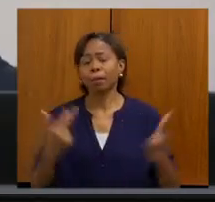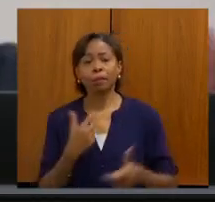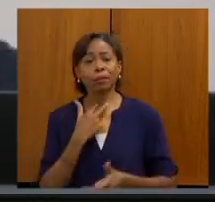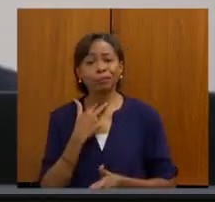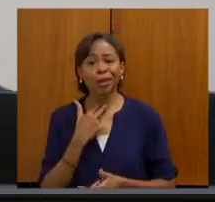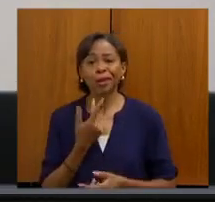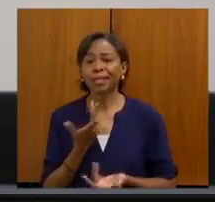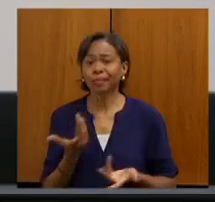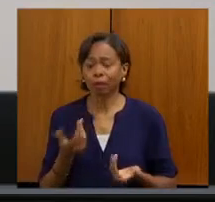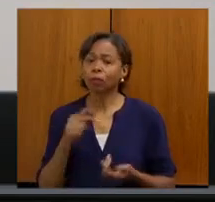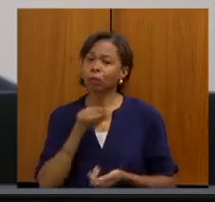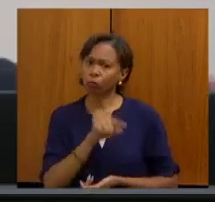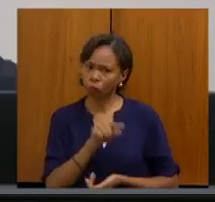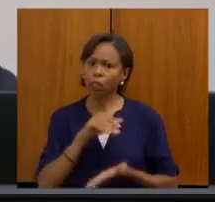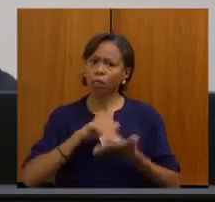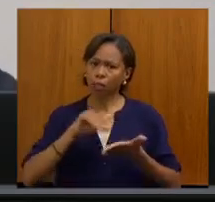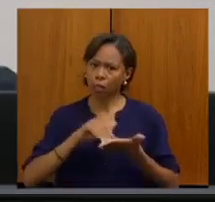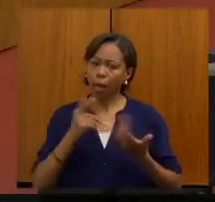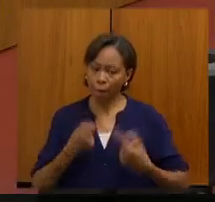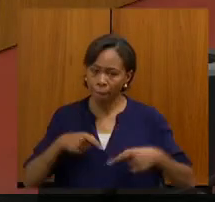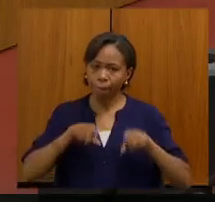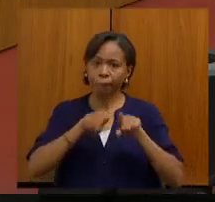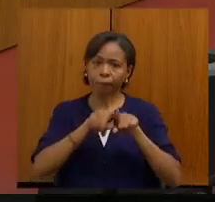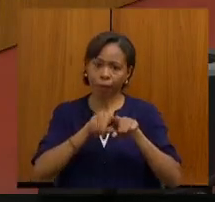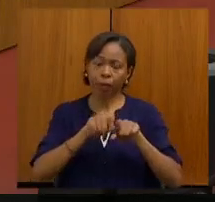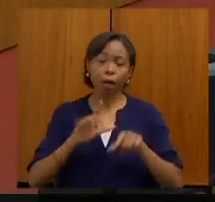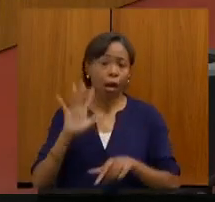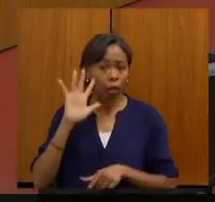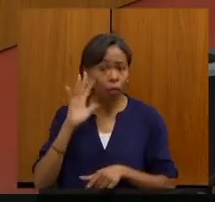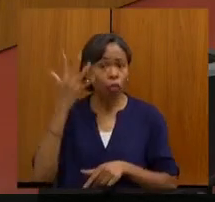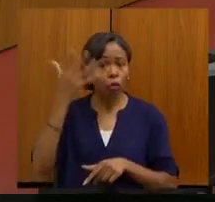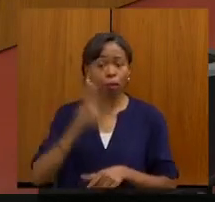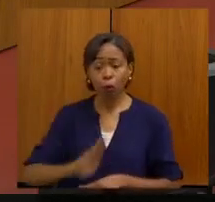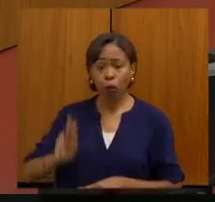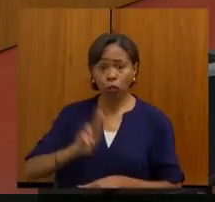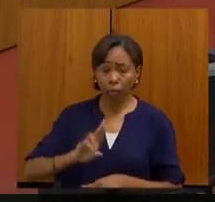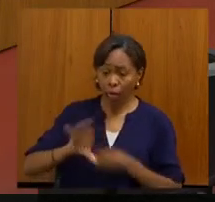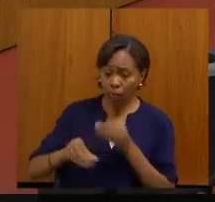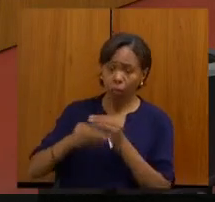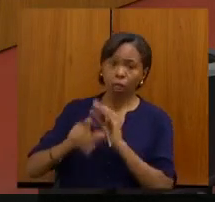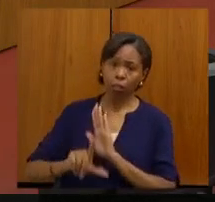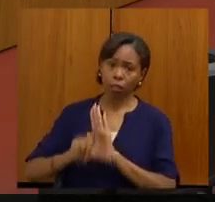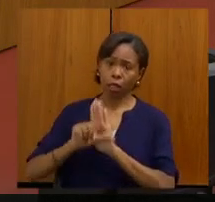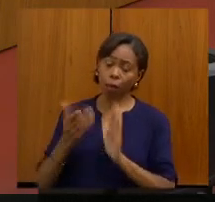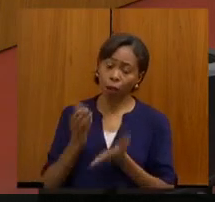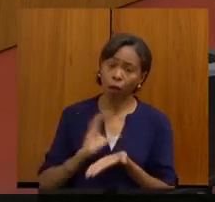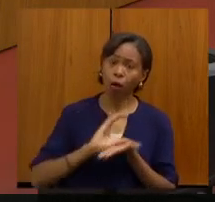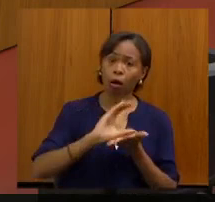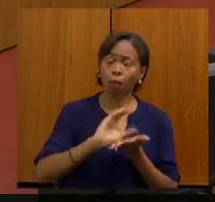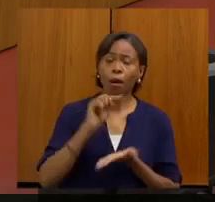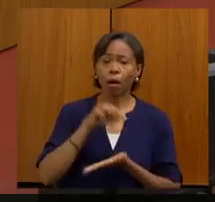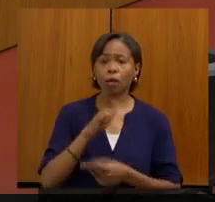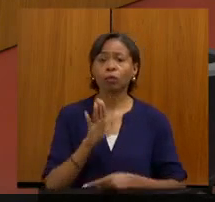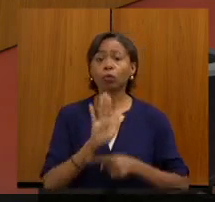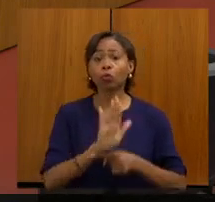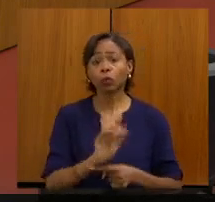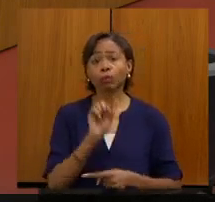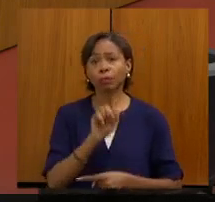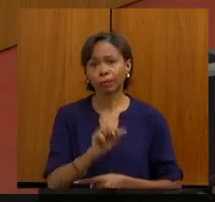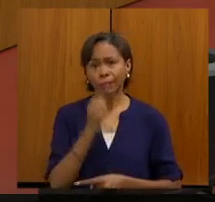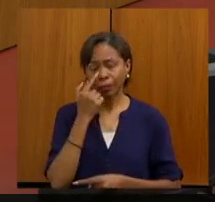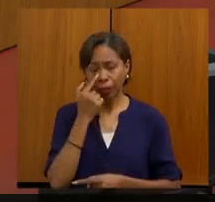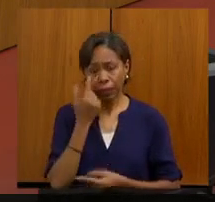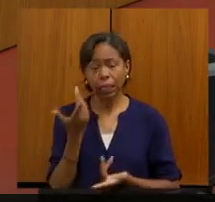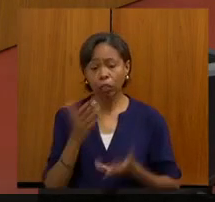vai ser um parceiro nosso nessas questões de poder utilizar essas emendas de uma forma que seja